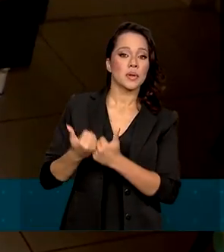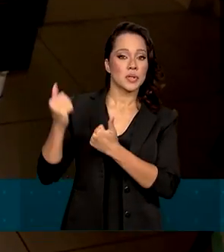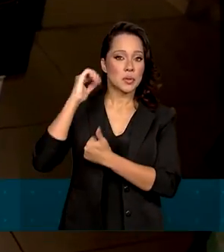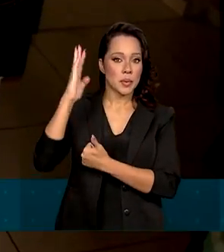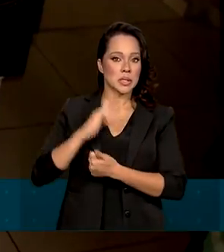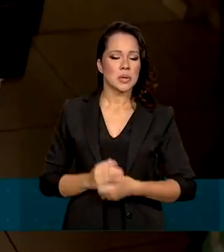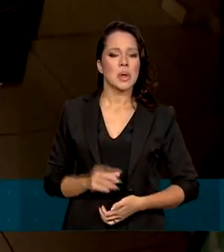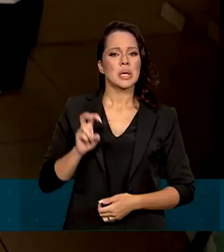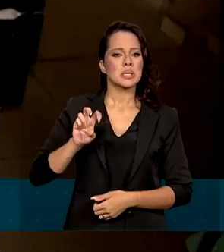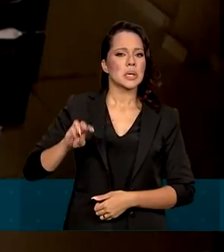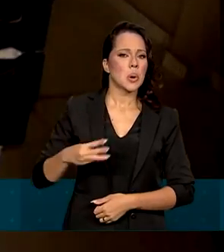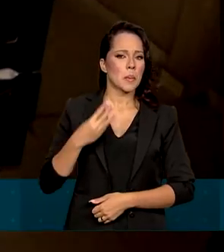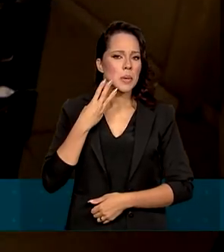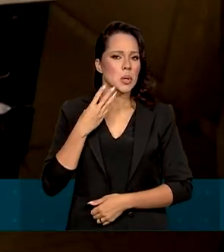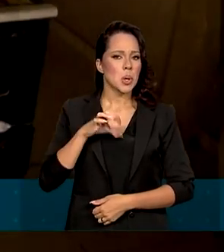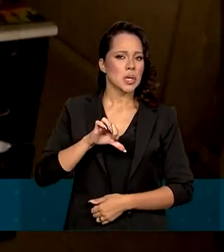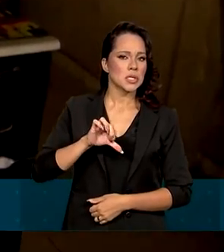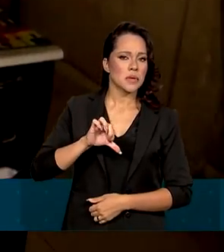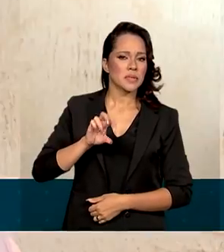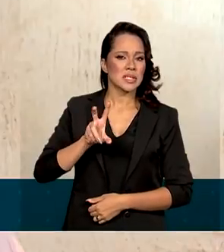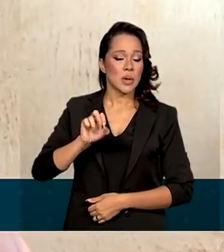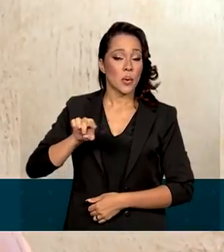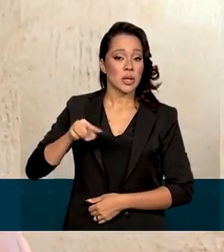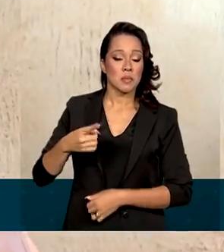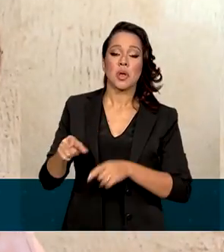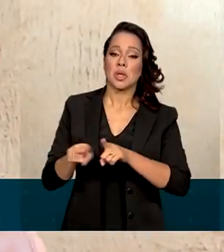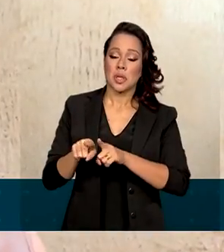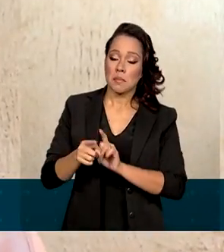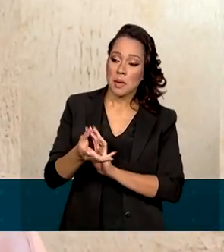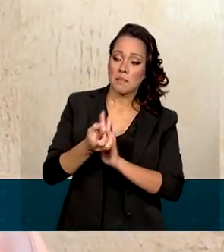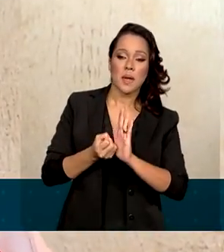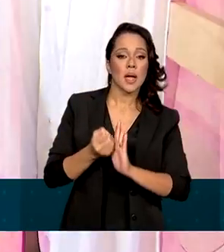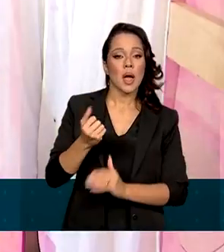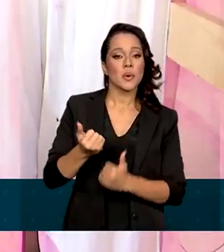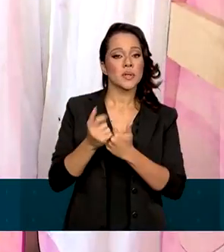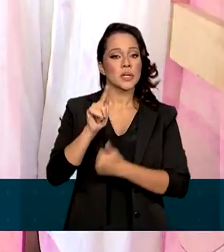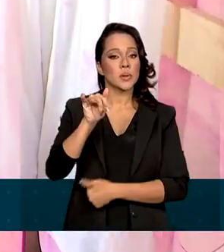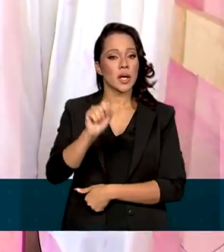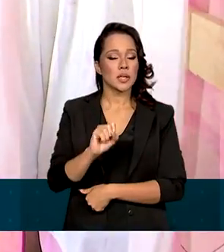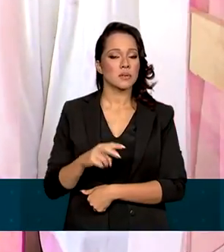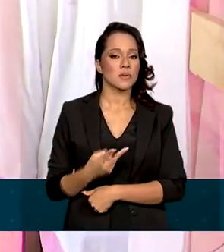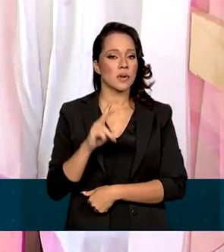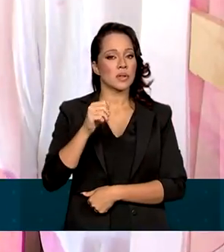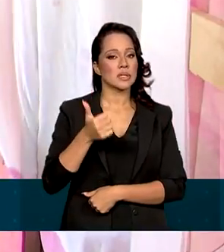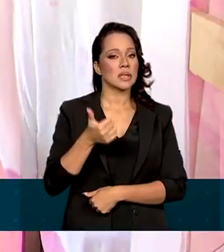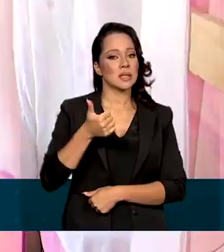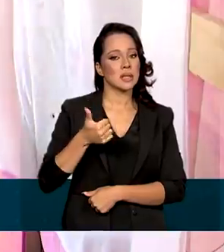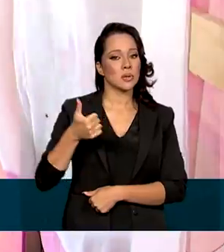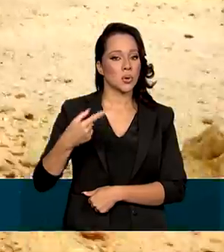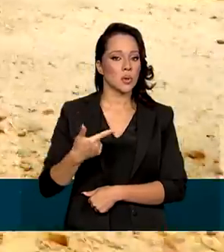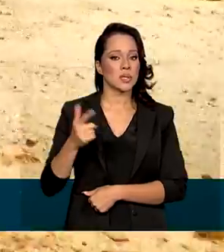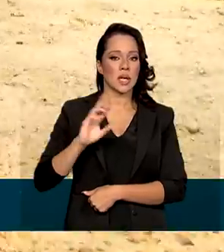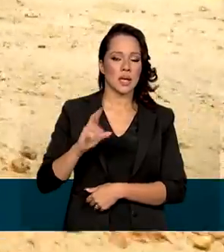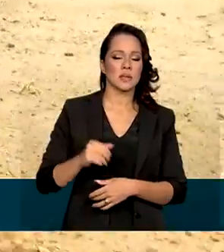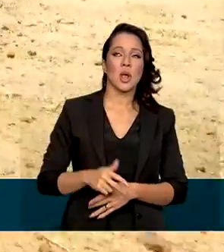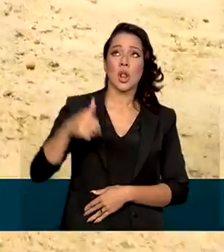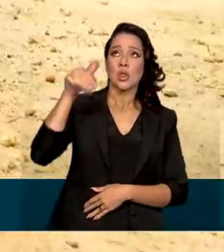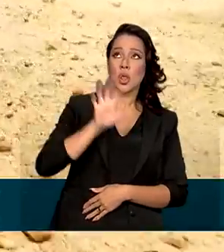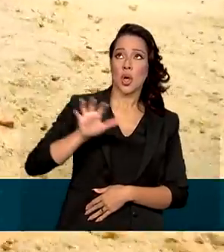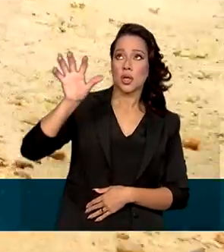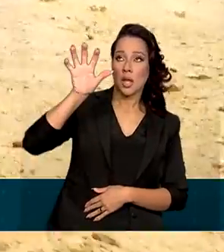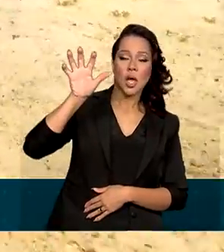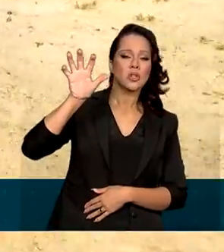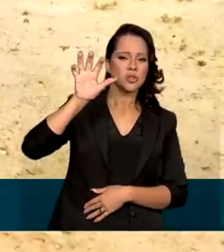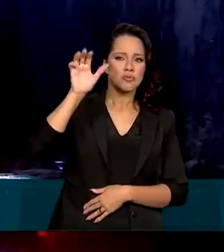Brasil, 5 milhões e 950 mil também recebem o auxílio gás, no valor de 112 reais. A região nordeste do